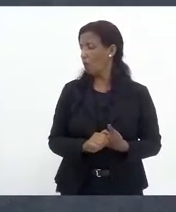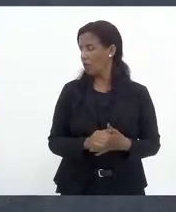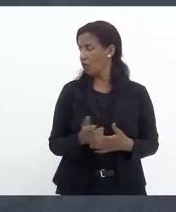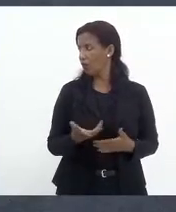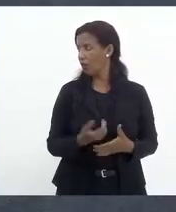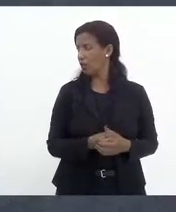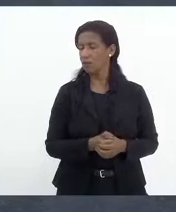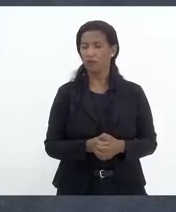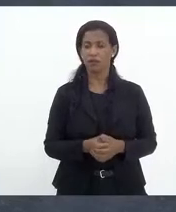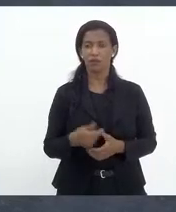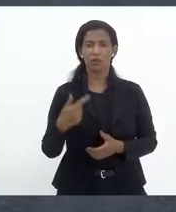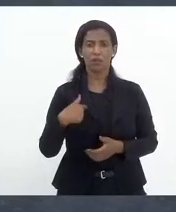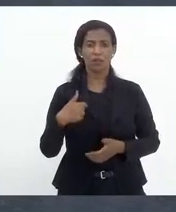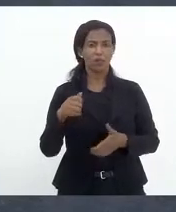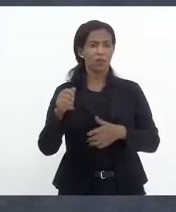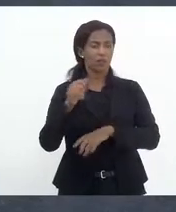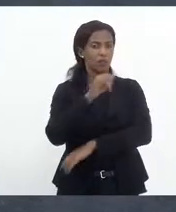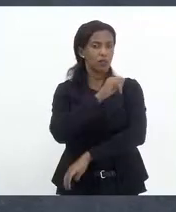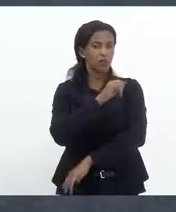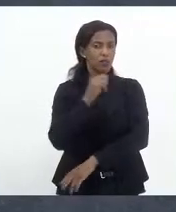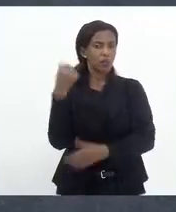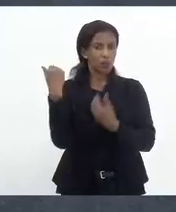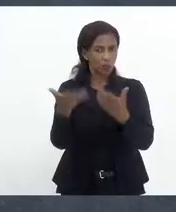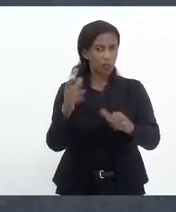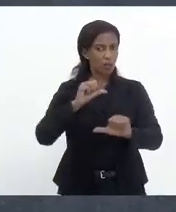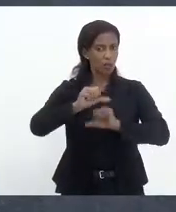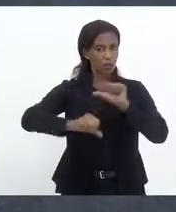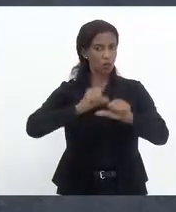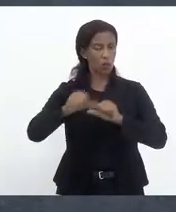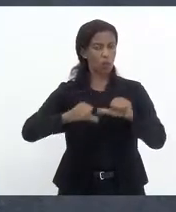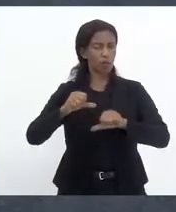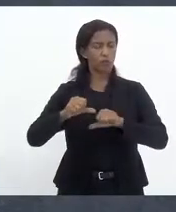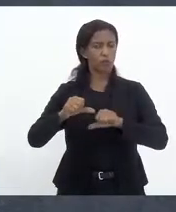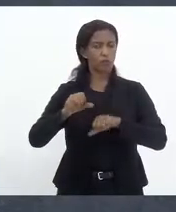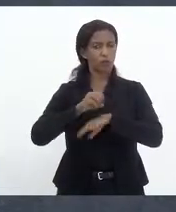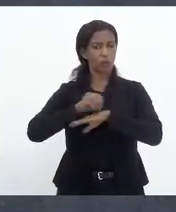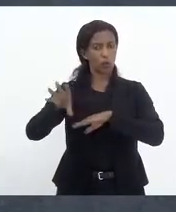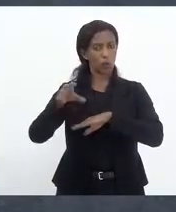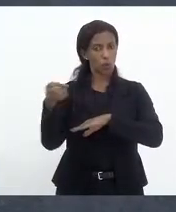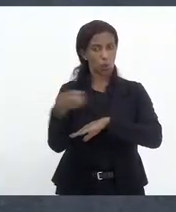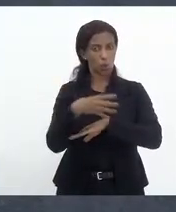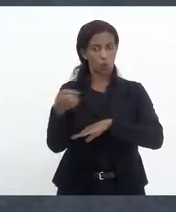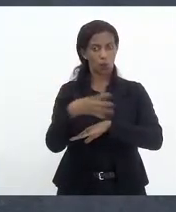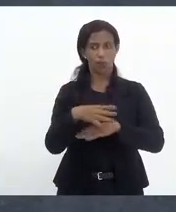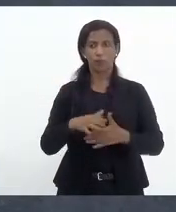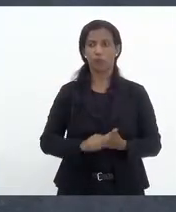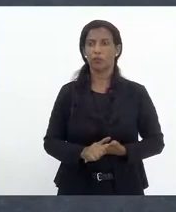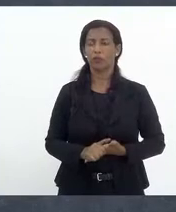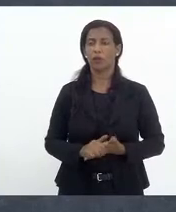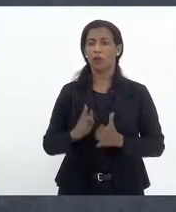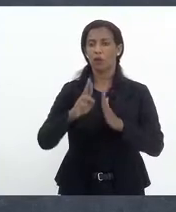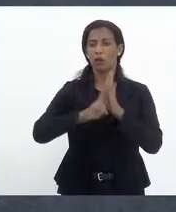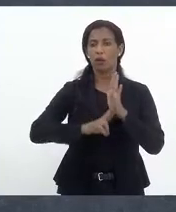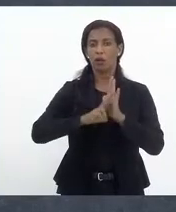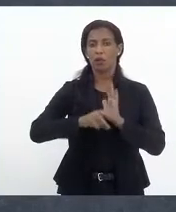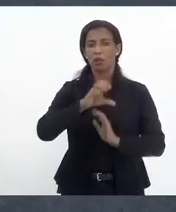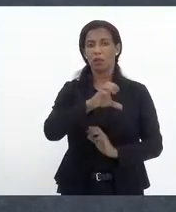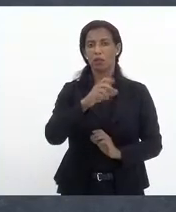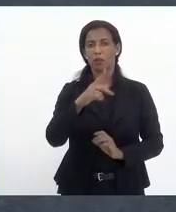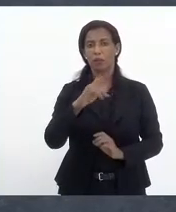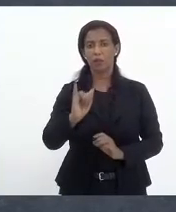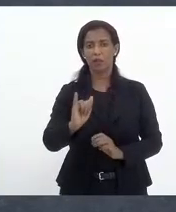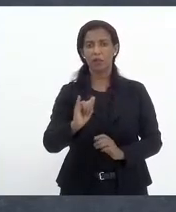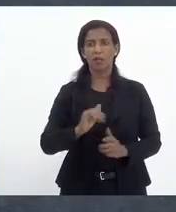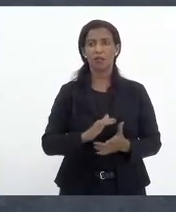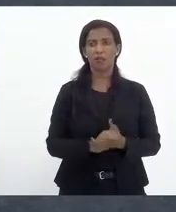gente aqui no Estado do Rio de Janeiro votar novas mudanças na Previdência sem antes votar esse relatório da CPI do Rio Previdência. Então,